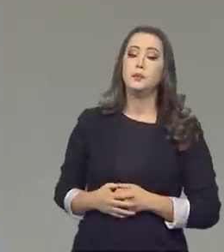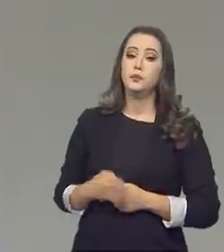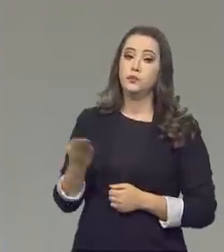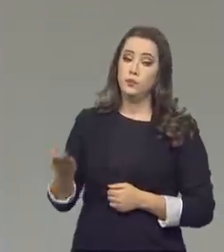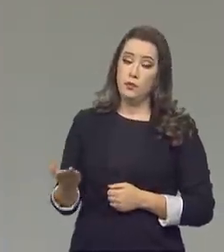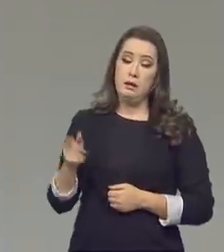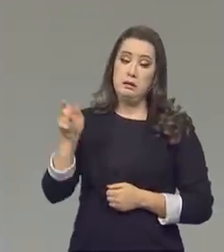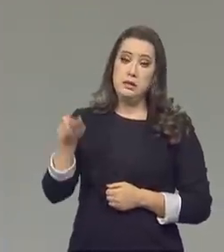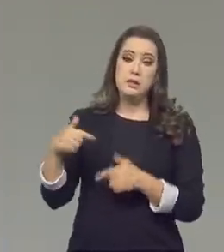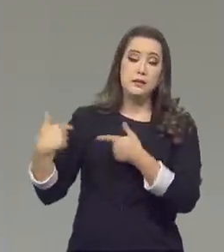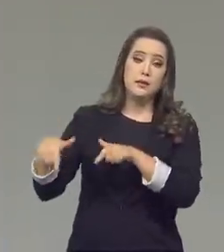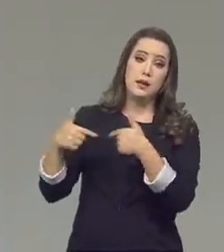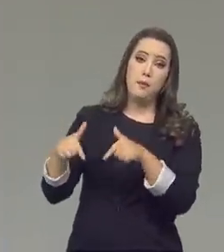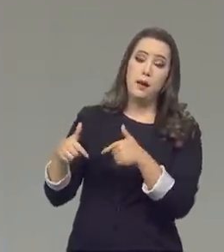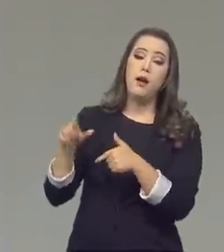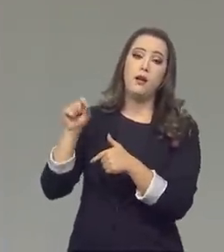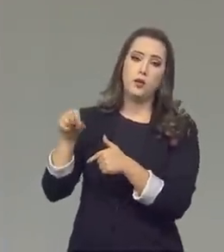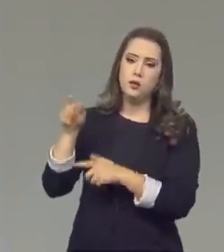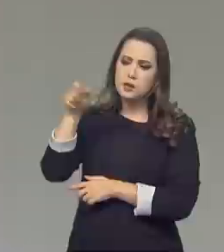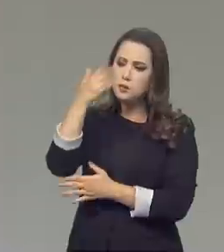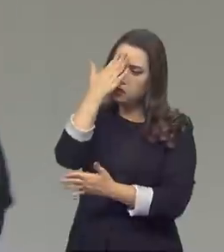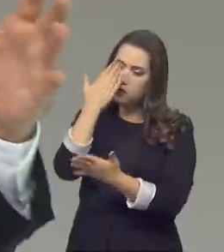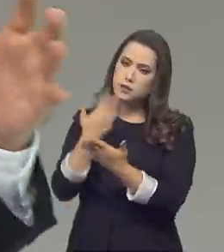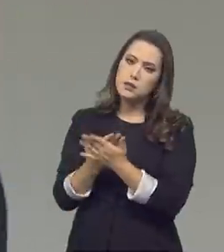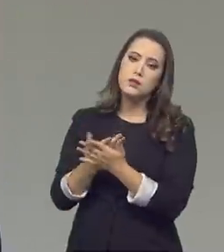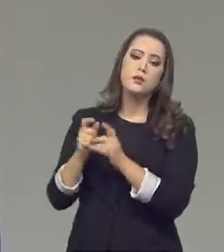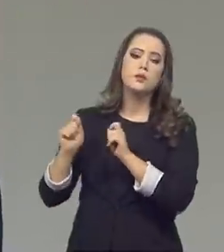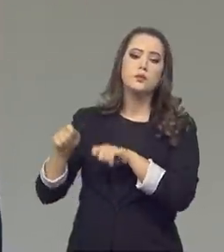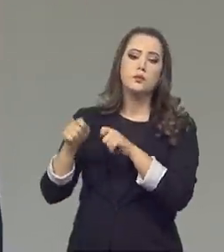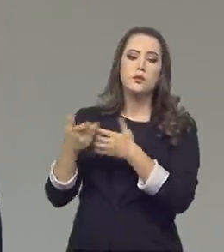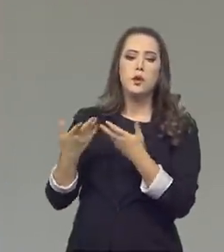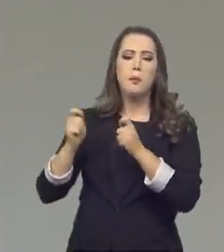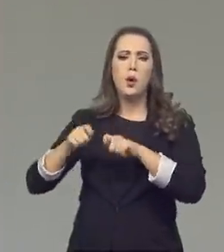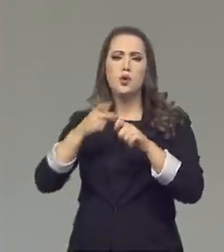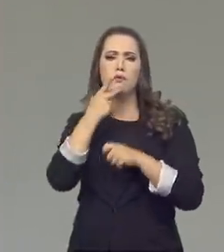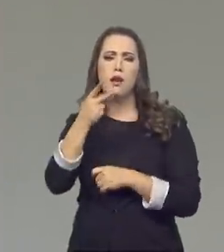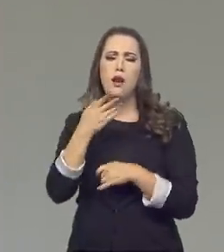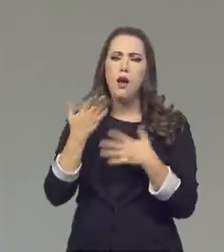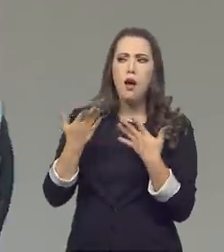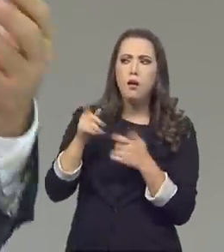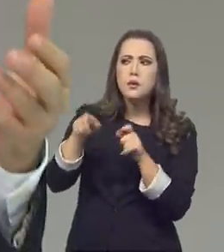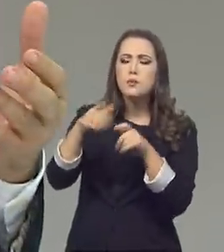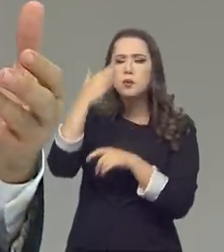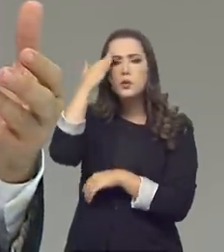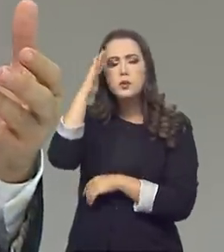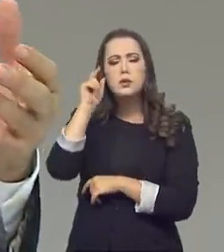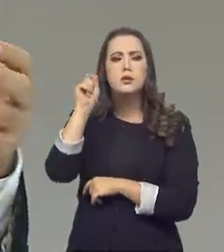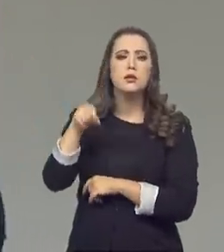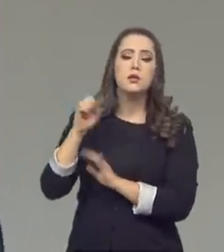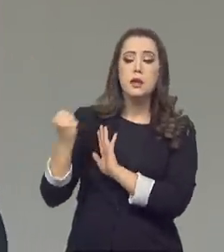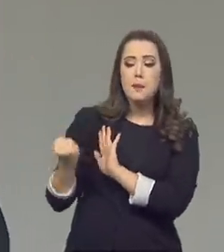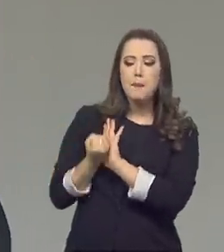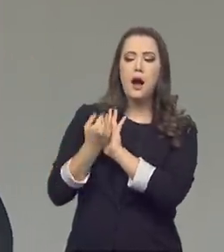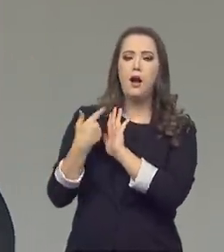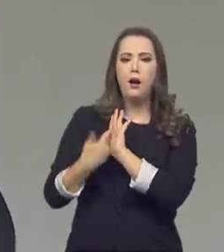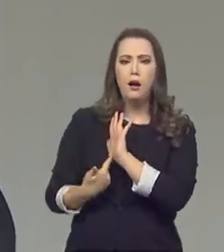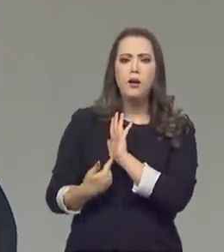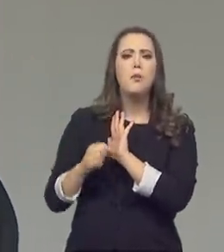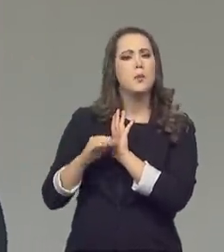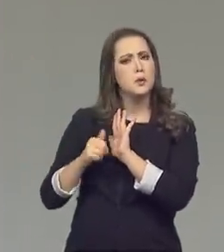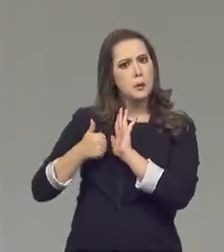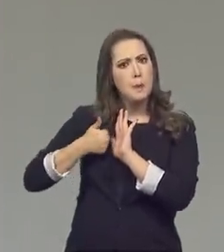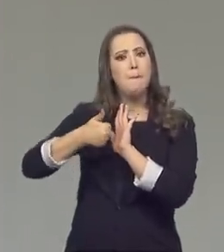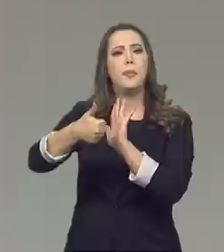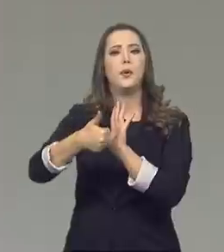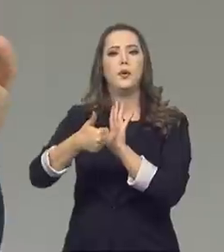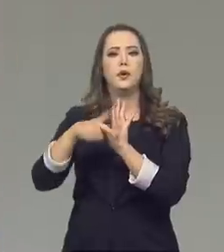acreditação que o Inmetro faz, que, a grosso modo, para as pessoas entenderem, seria essa certificação, é a